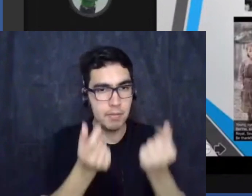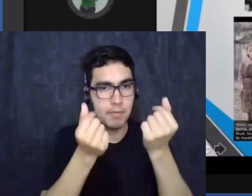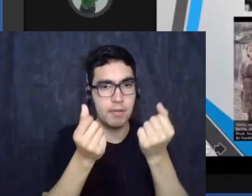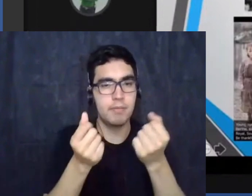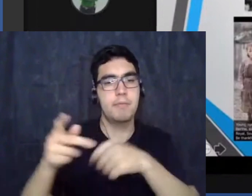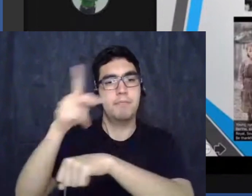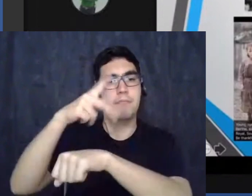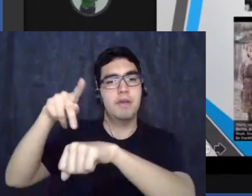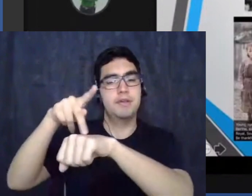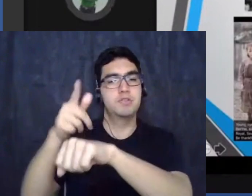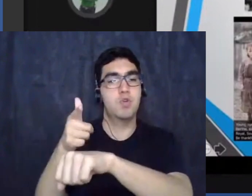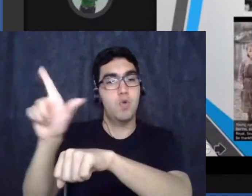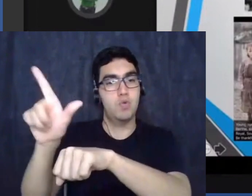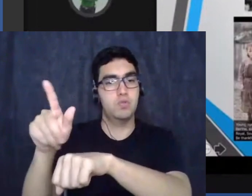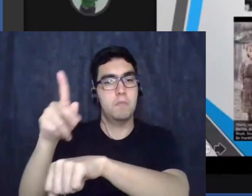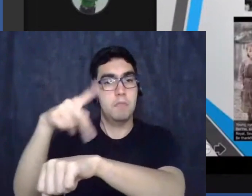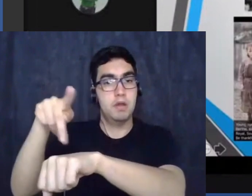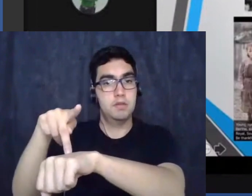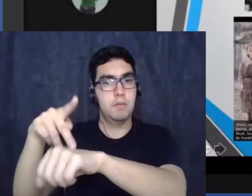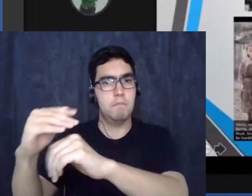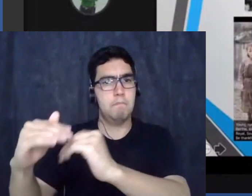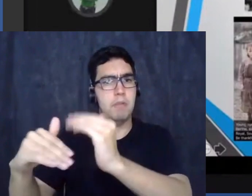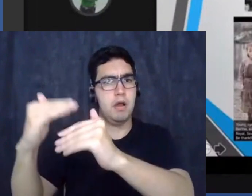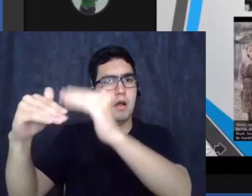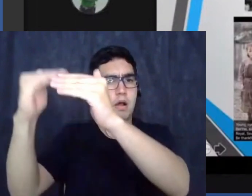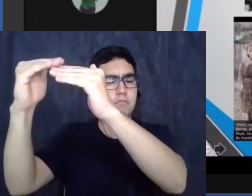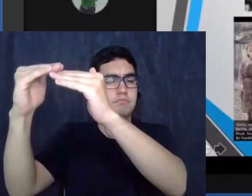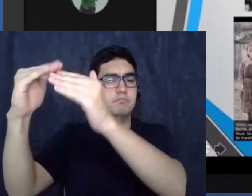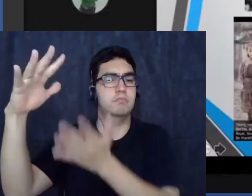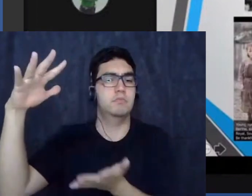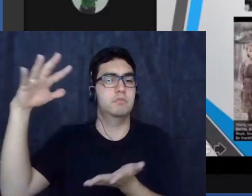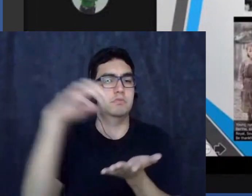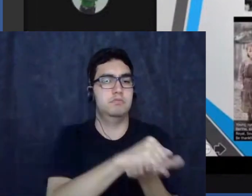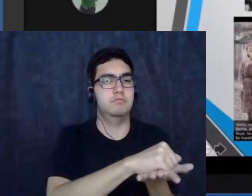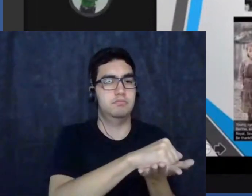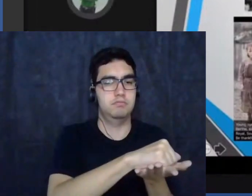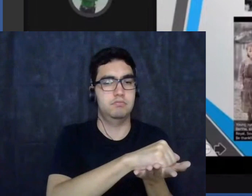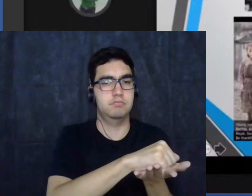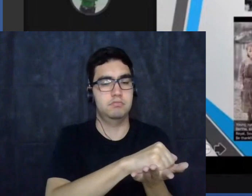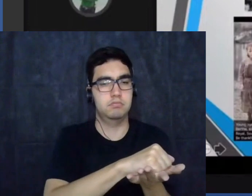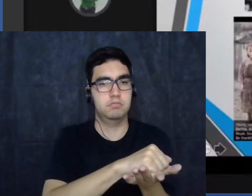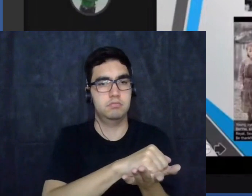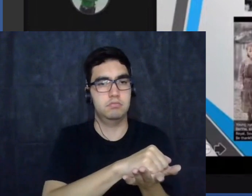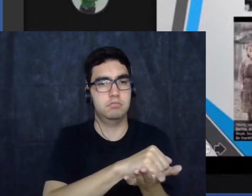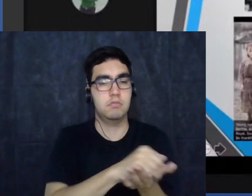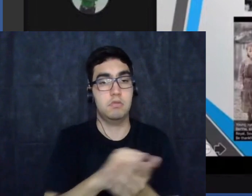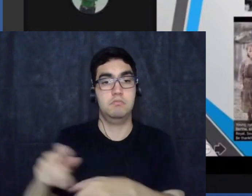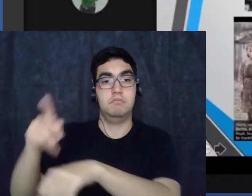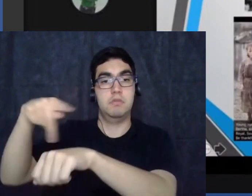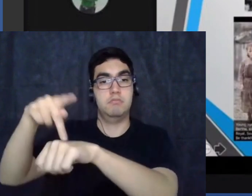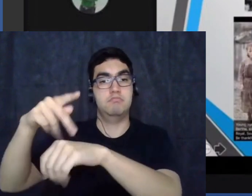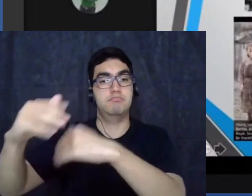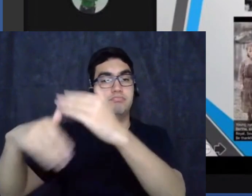se desenvolveram e tomaram a frente. O próximo slide.